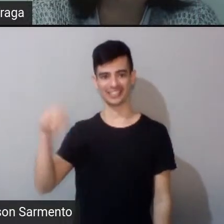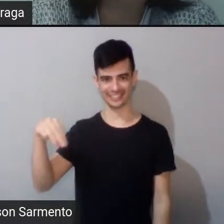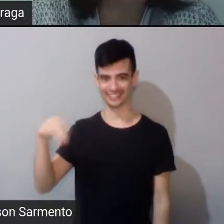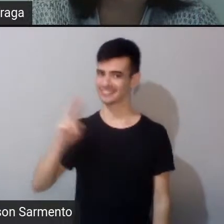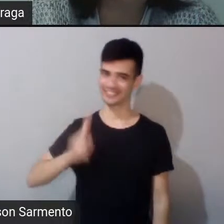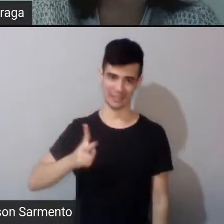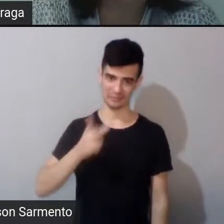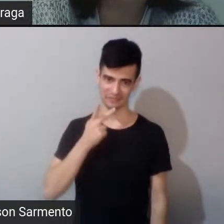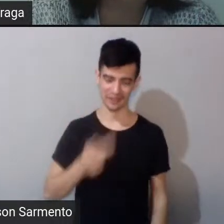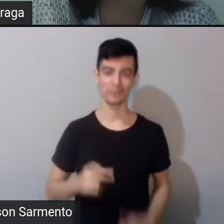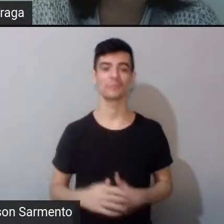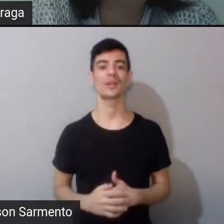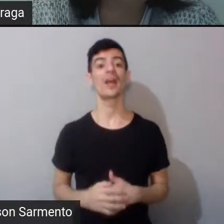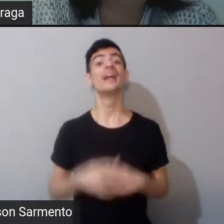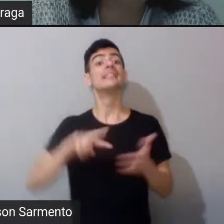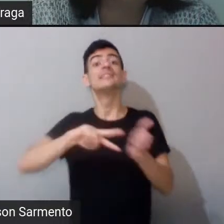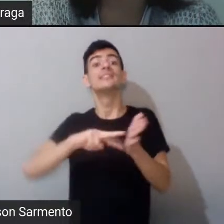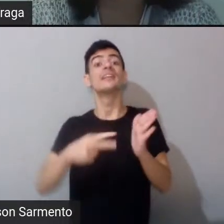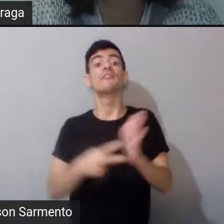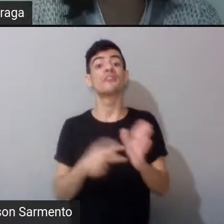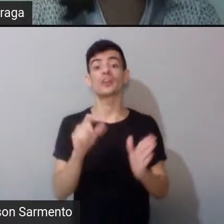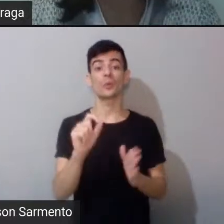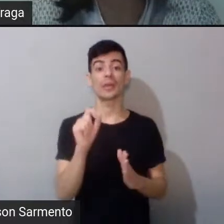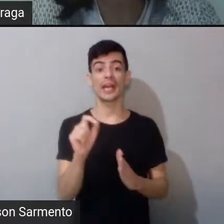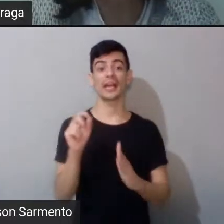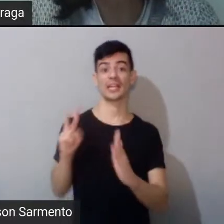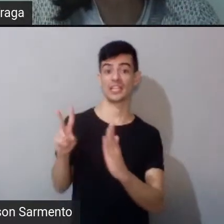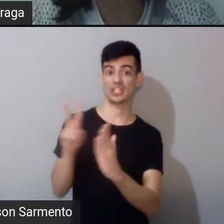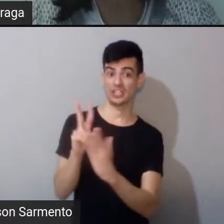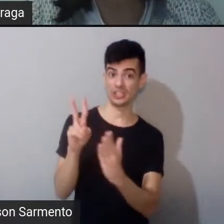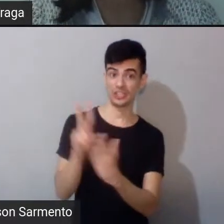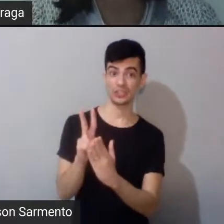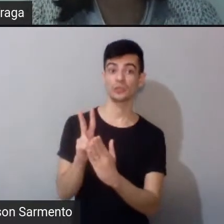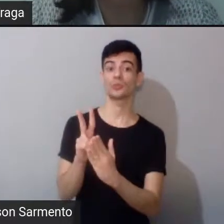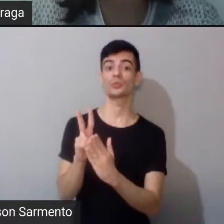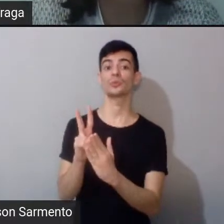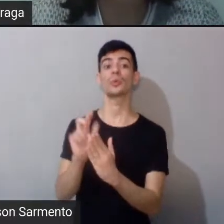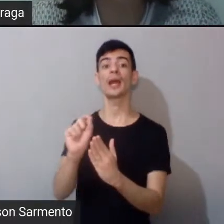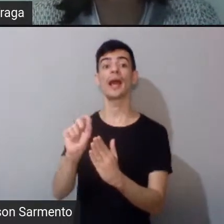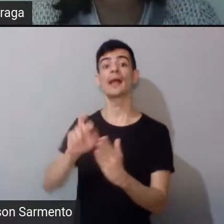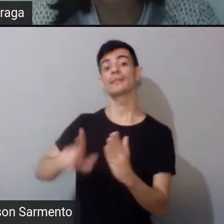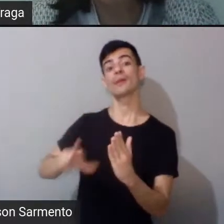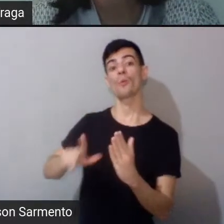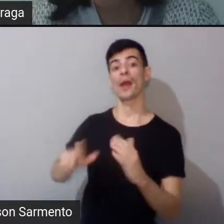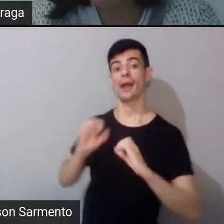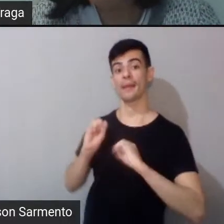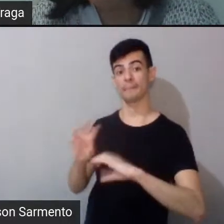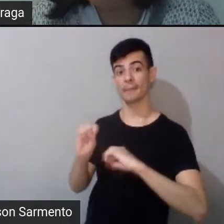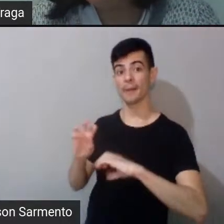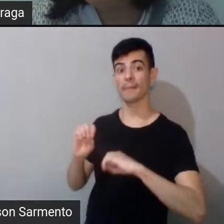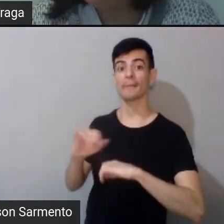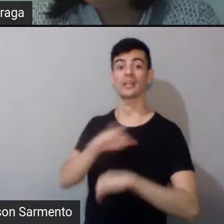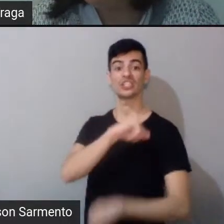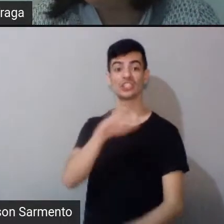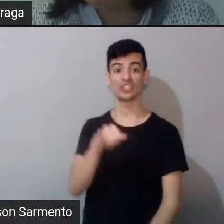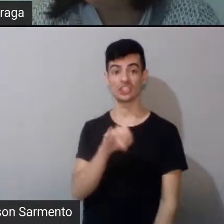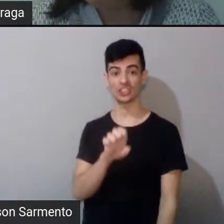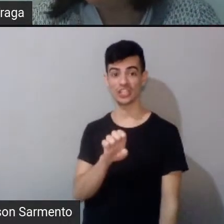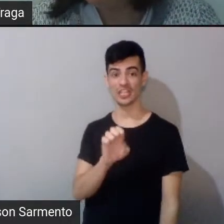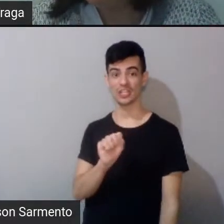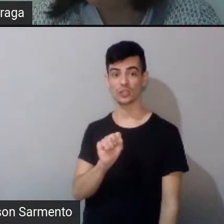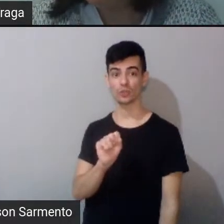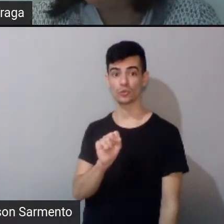foram aldeados, né? Aldeamento jesuítico. E o meu povo, ele é um povo que não foi aldeado, né? É um povo que